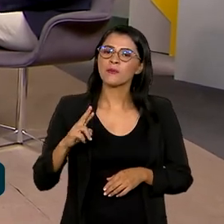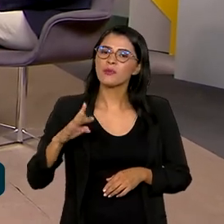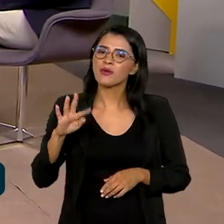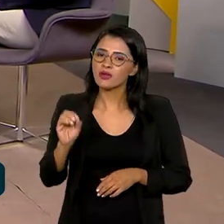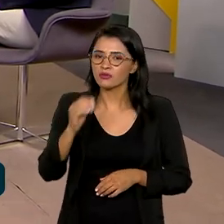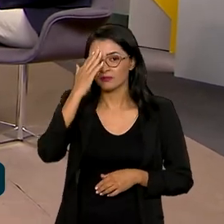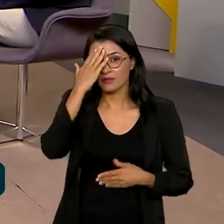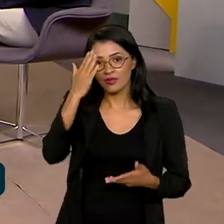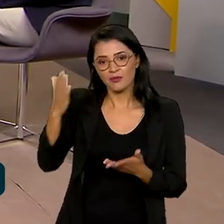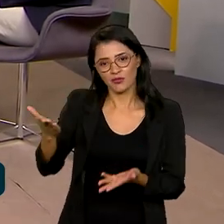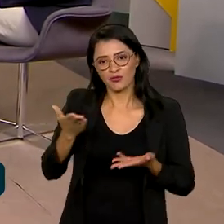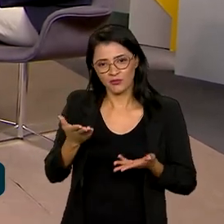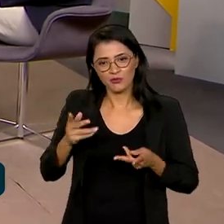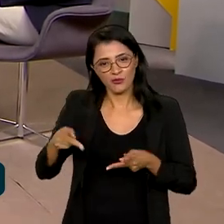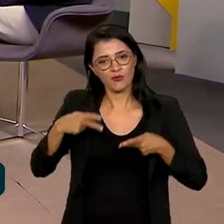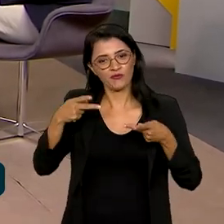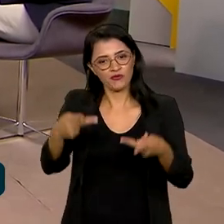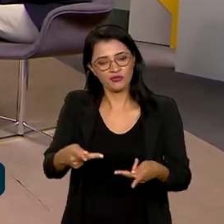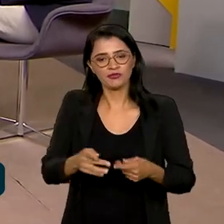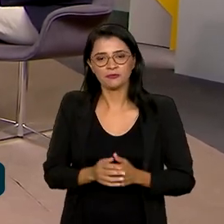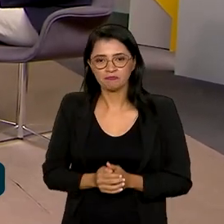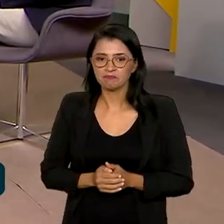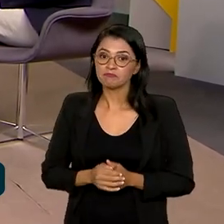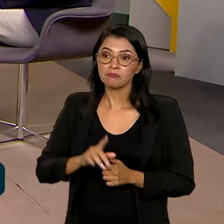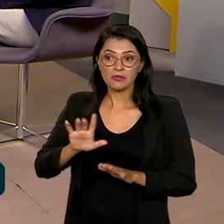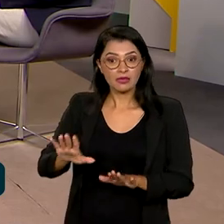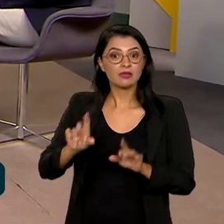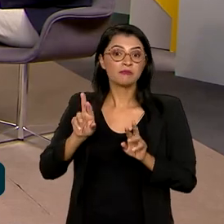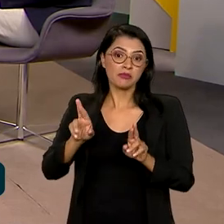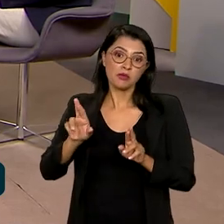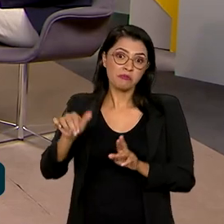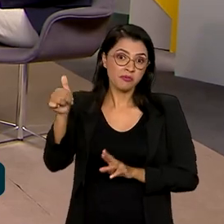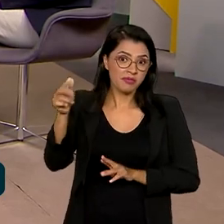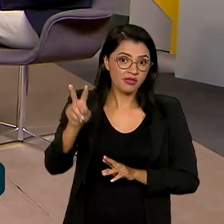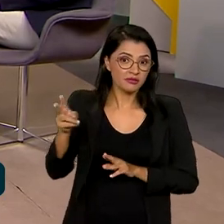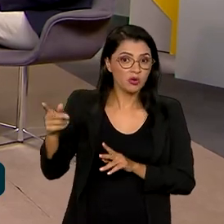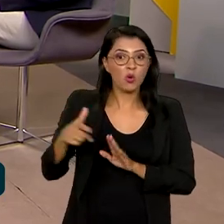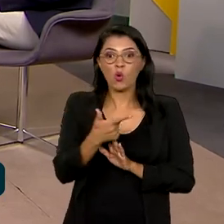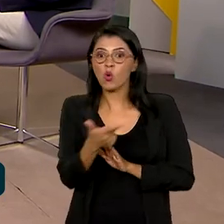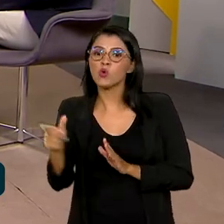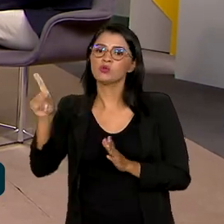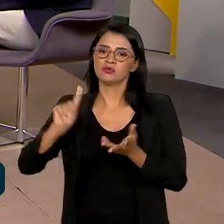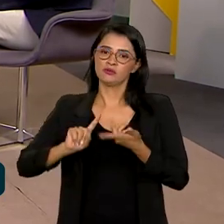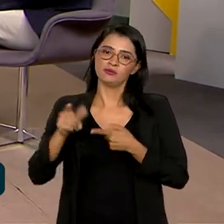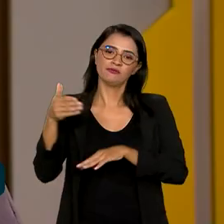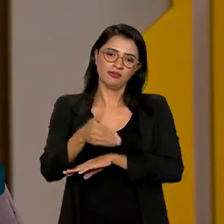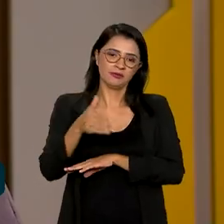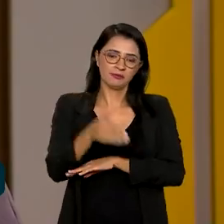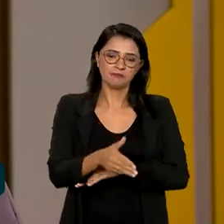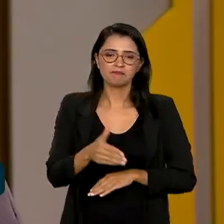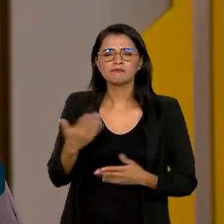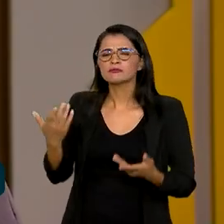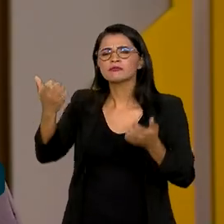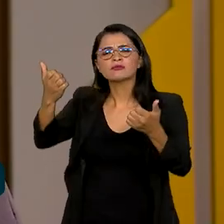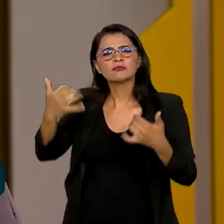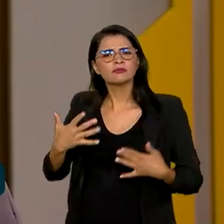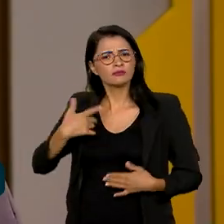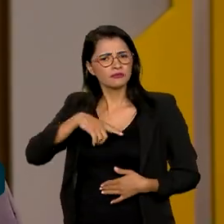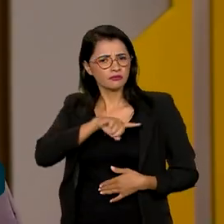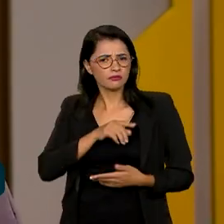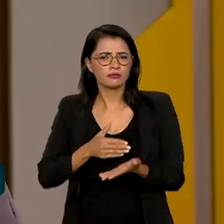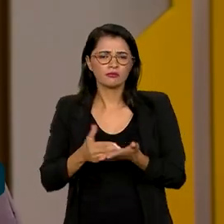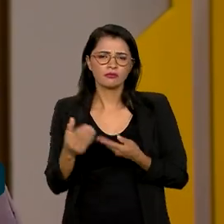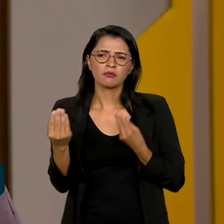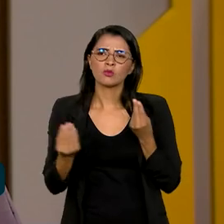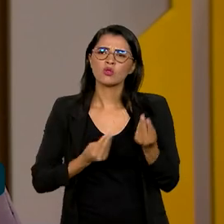convite. Imagina, espero que seja a primeira de muitas entrevistas aqui. bom. Bom, conta para a gente então, ministra, para a gente começar,